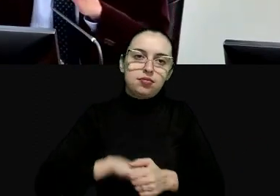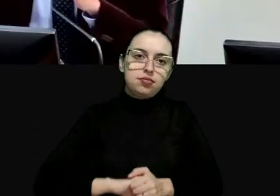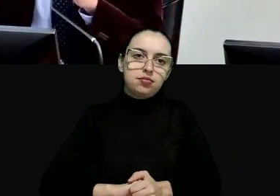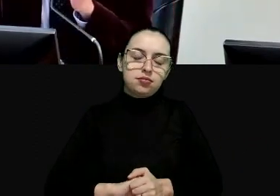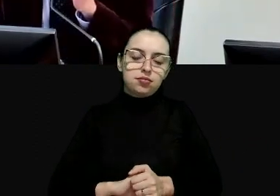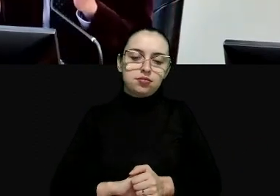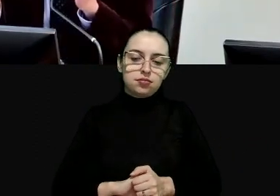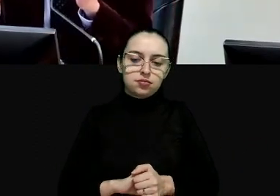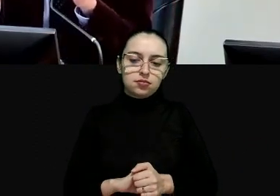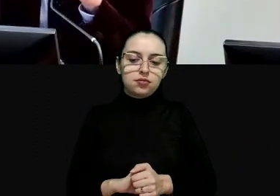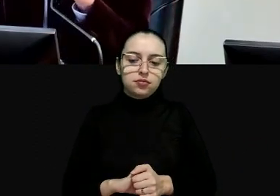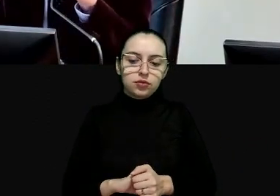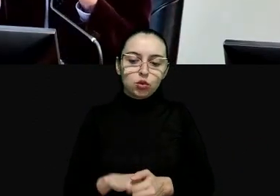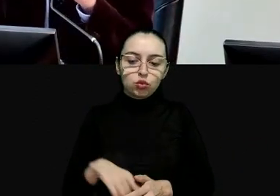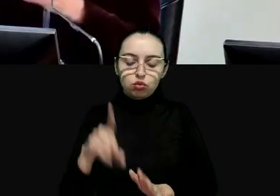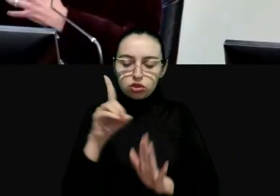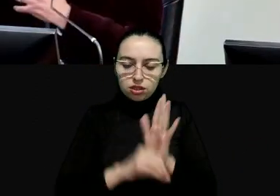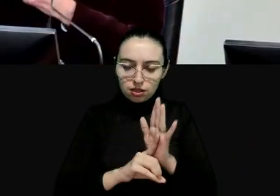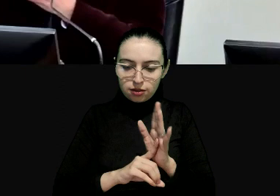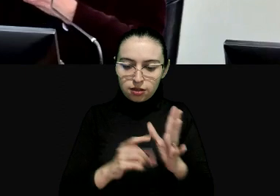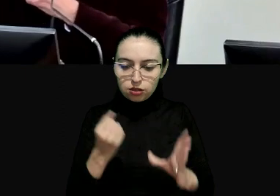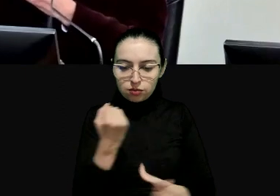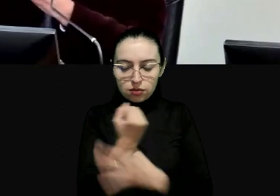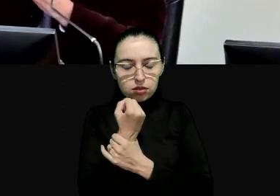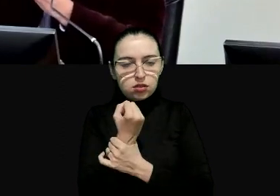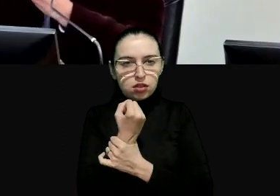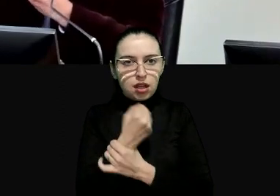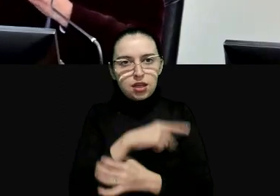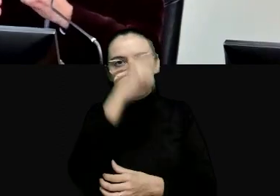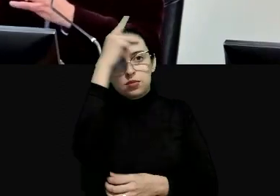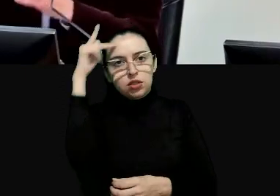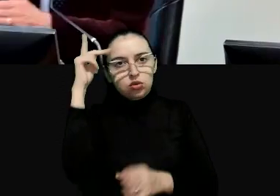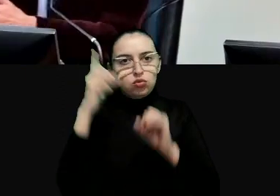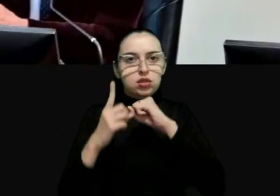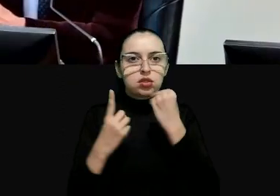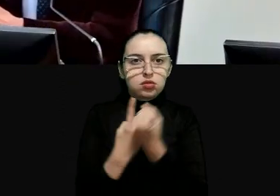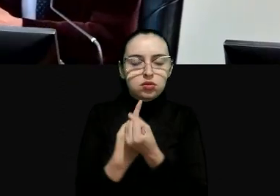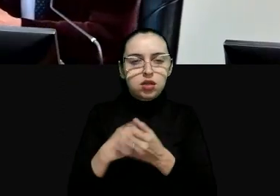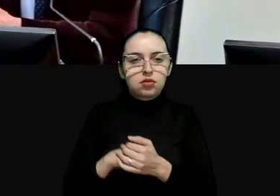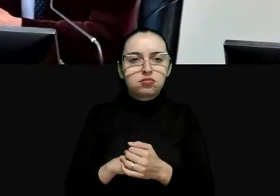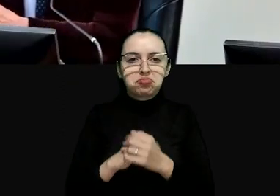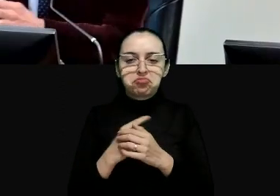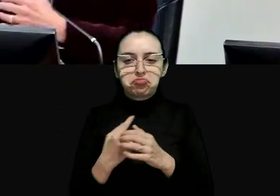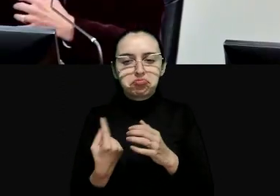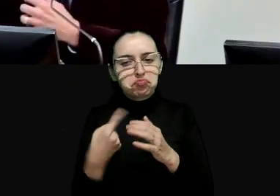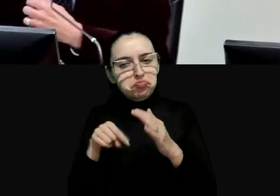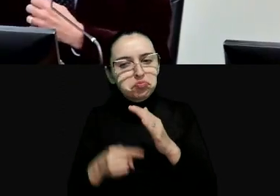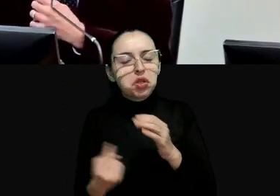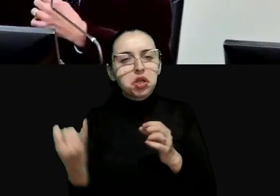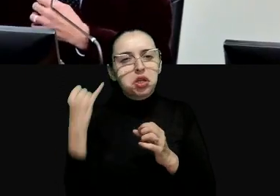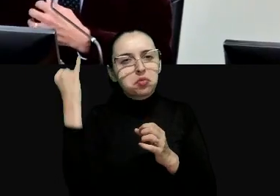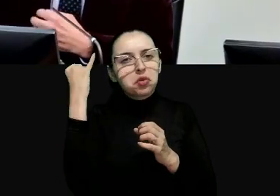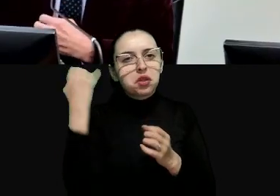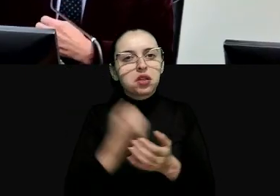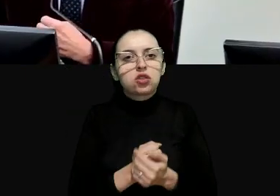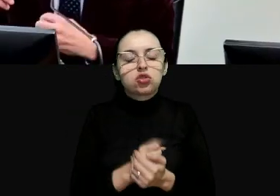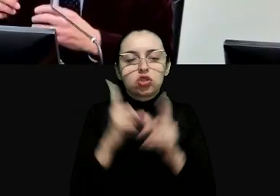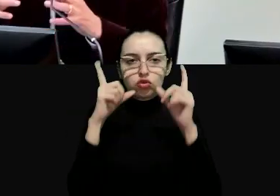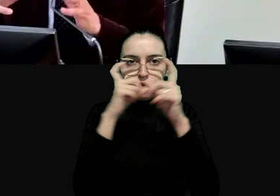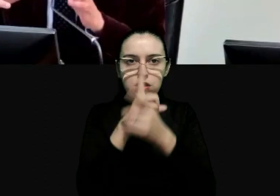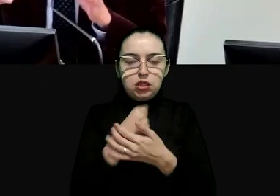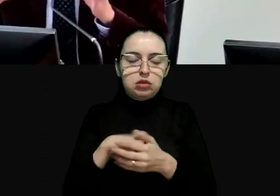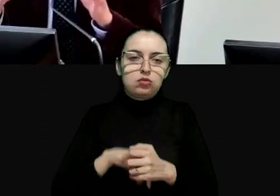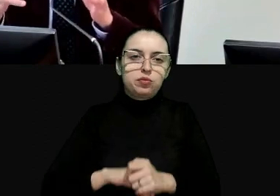e esses direitos são para proteger os cidadãos em alguns interesses principais mas são direitos de